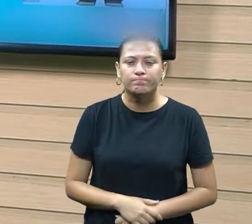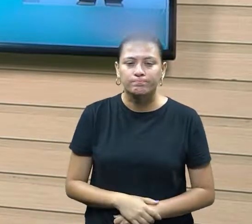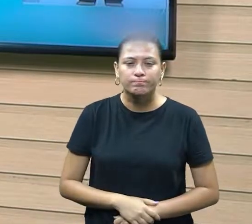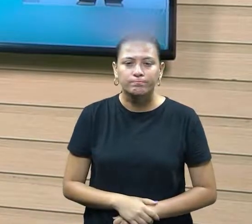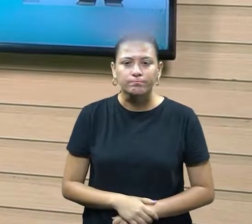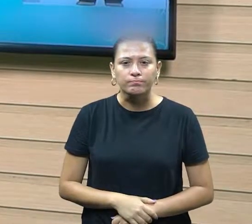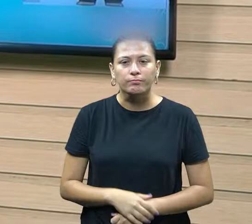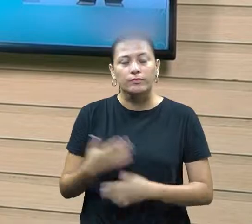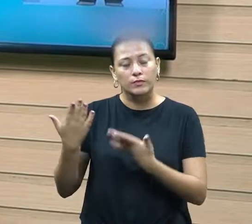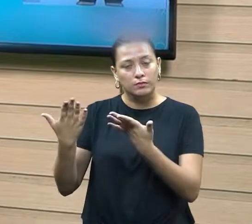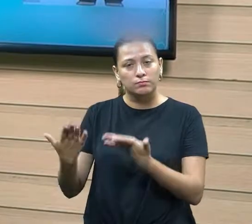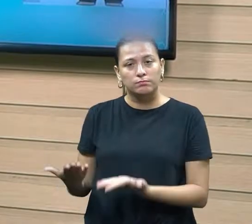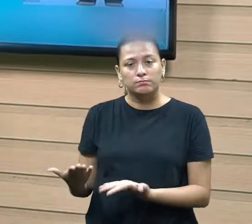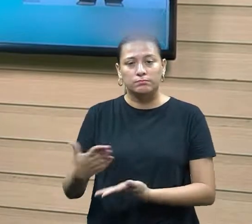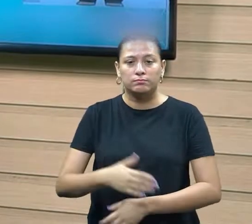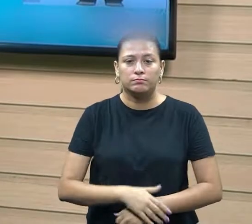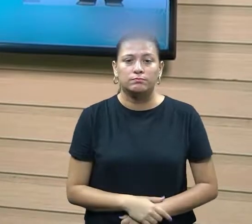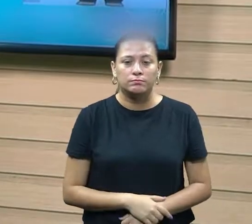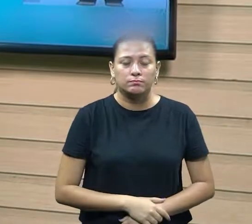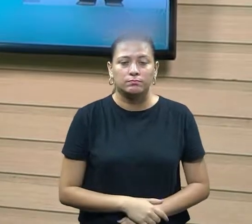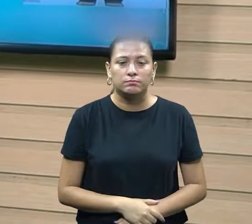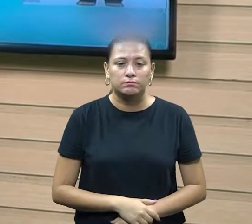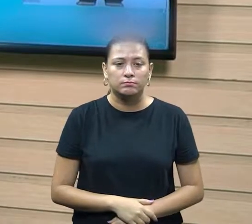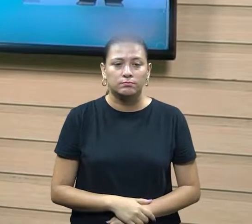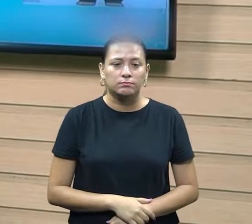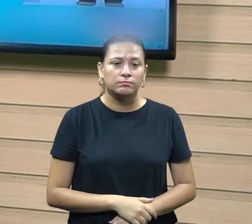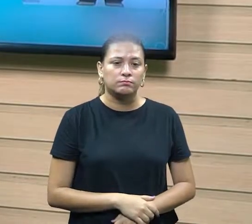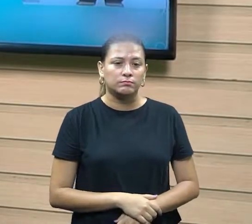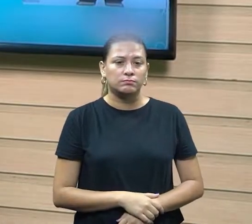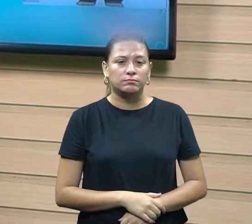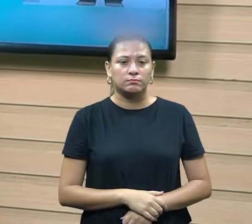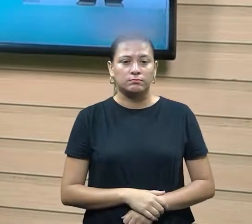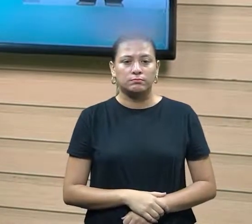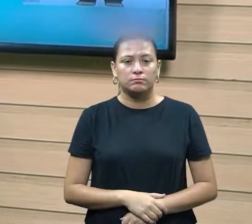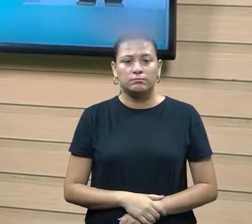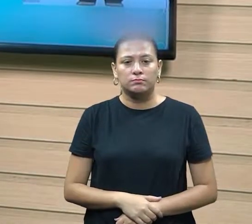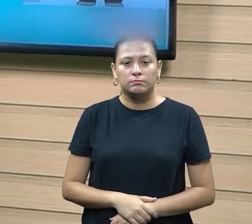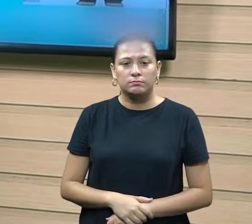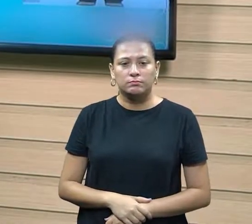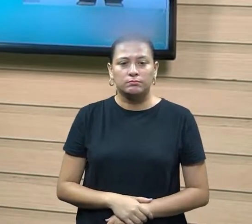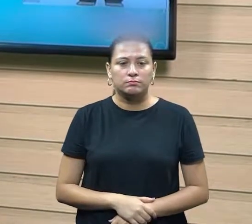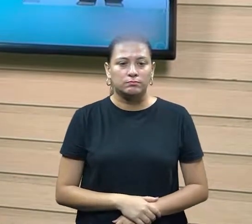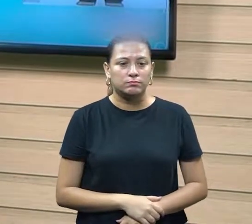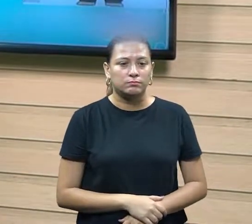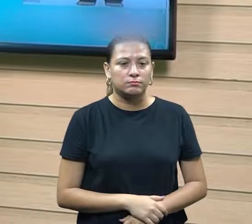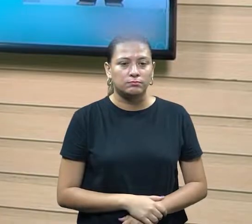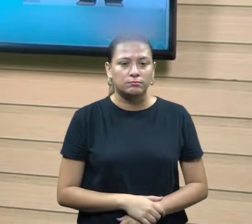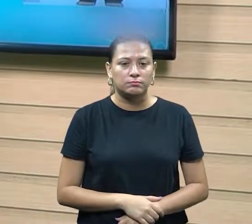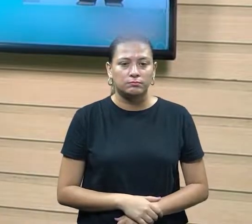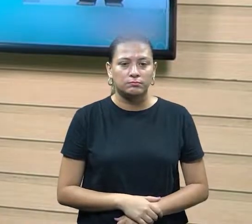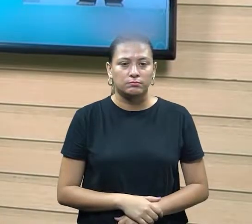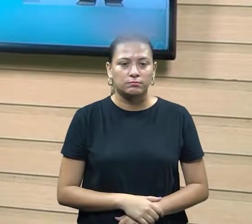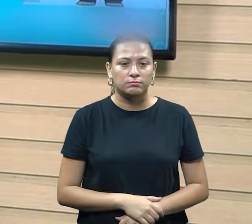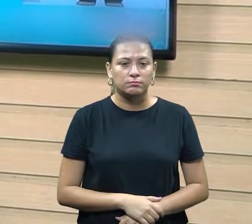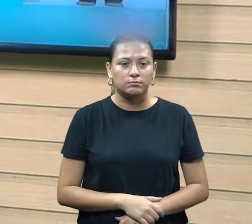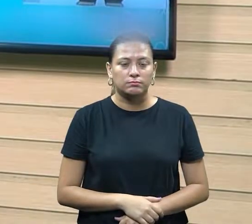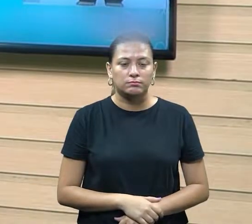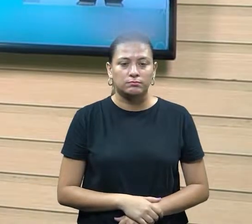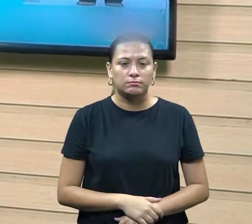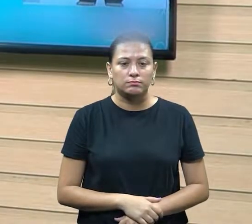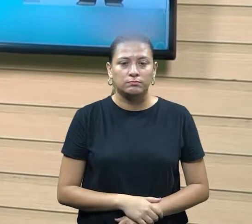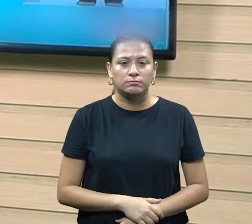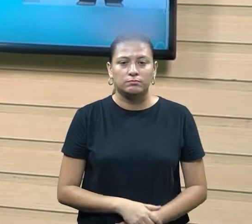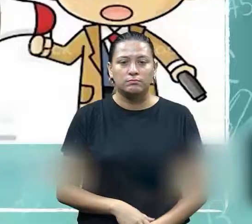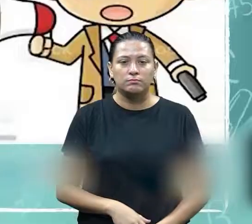Então, negociador. Negociador que é o sujeito, né? Que é o sujeito que se faz ali